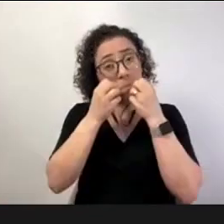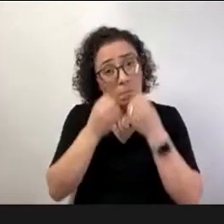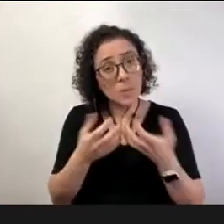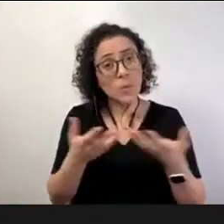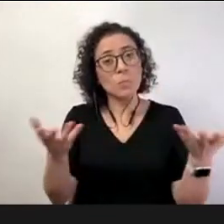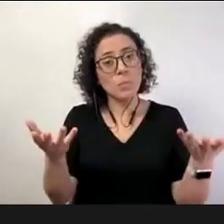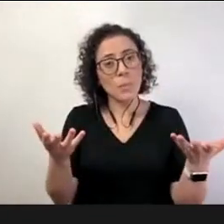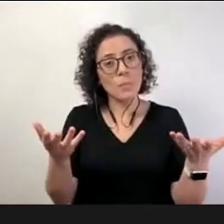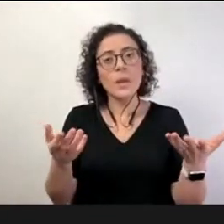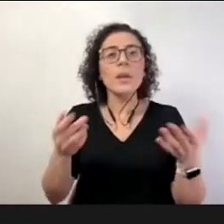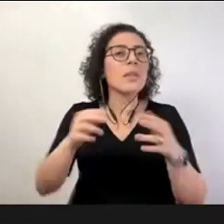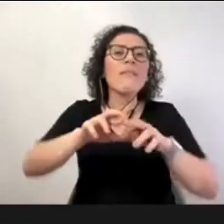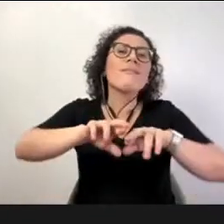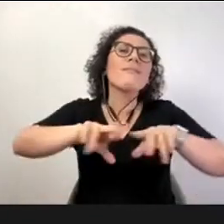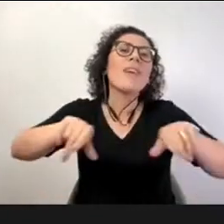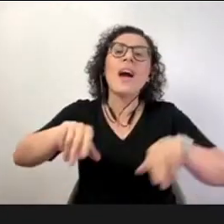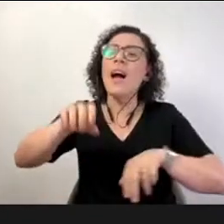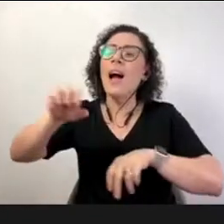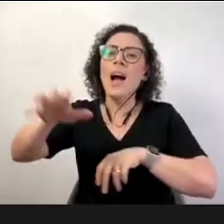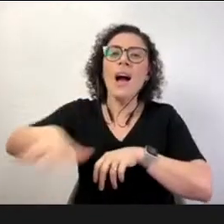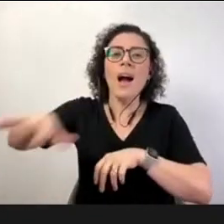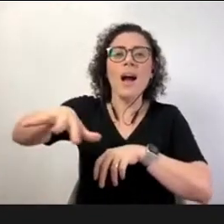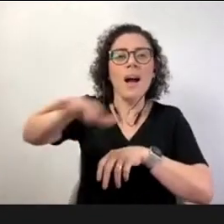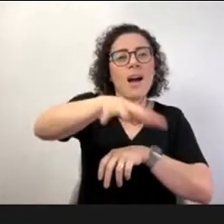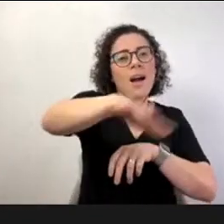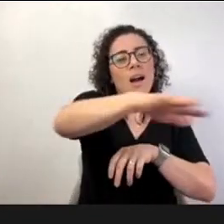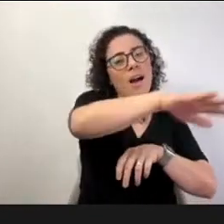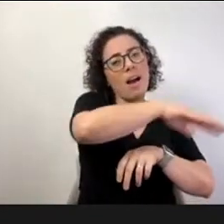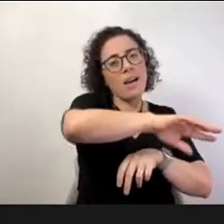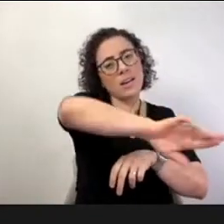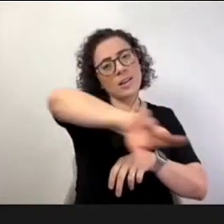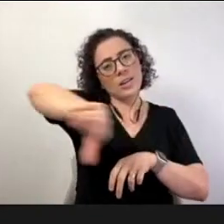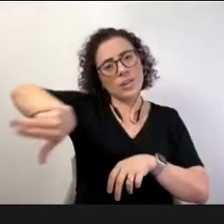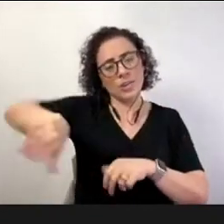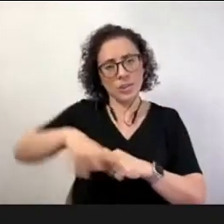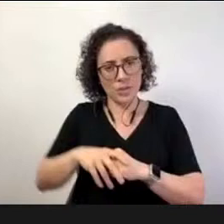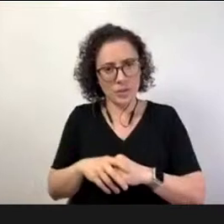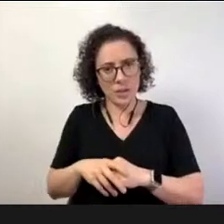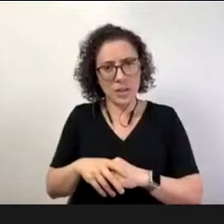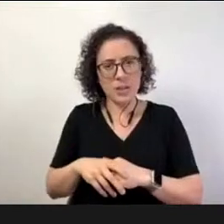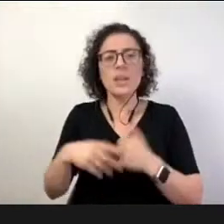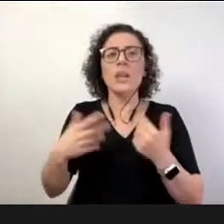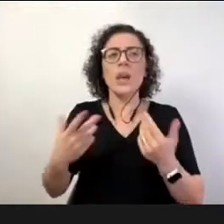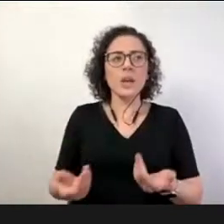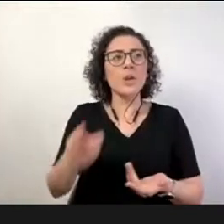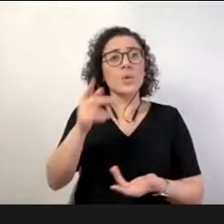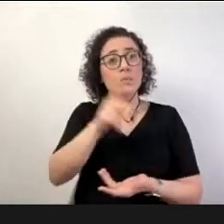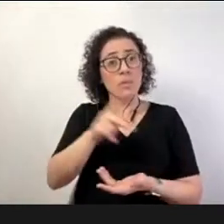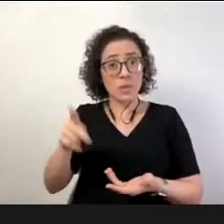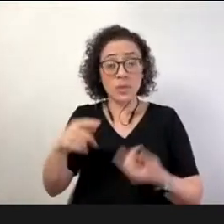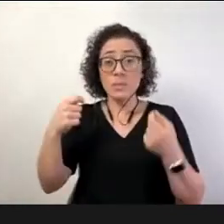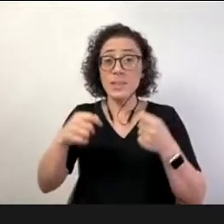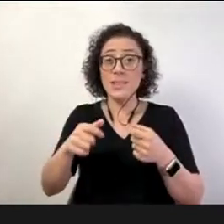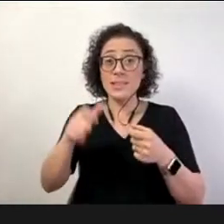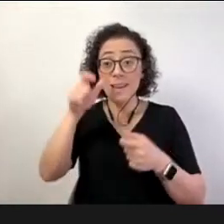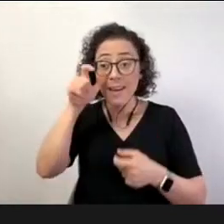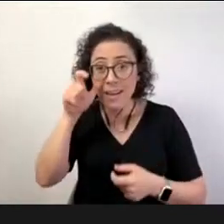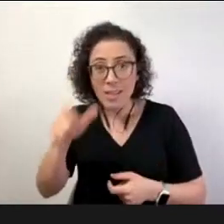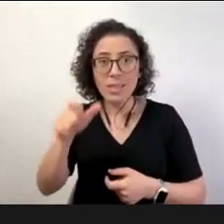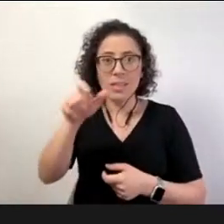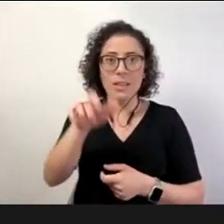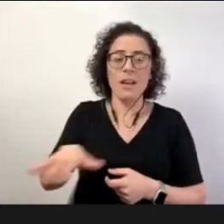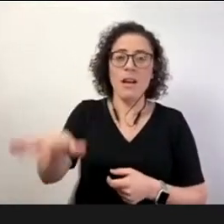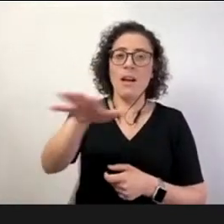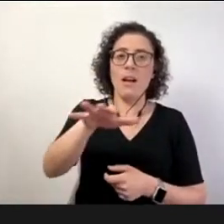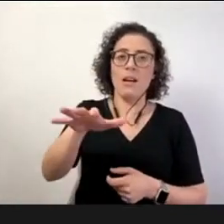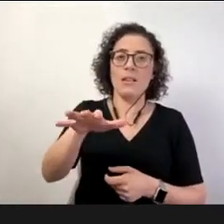tradicionalmente são áreas que os professores precisam e precisam hoje em dia mais do que nunca em primeiro lugar nós precisamos de